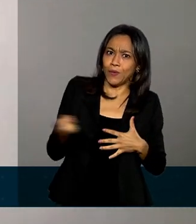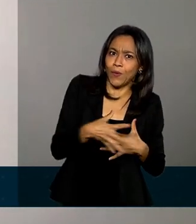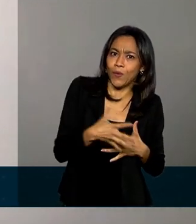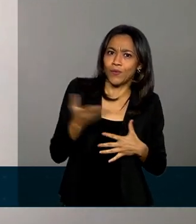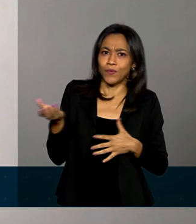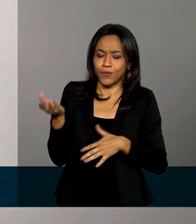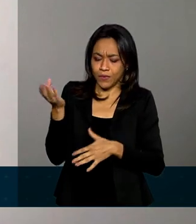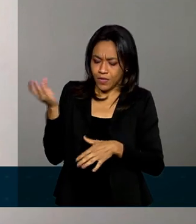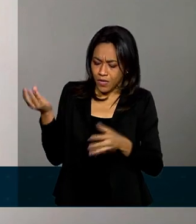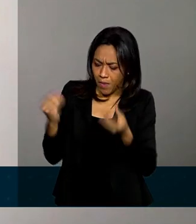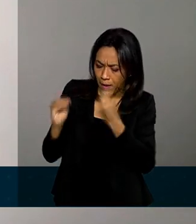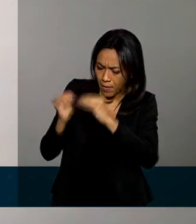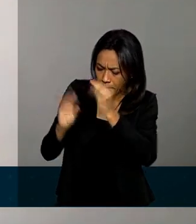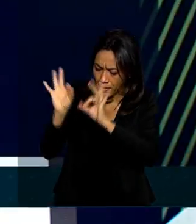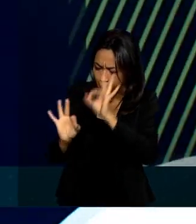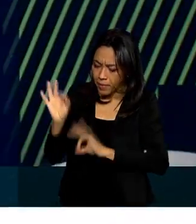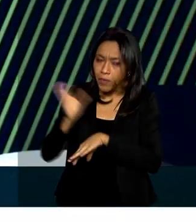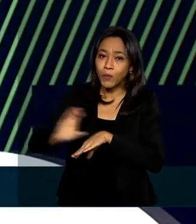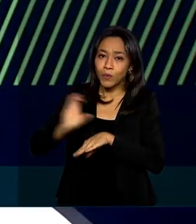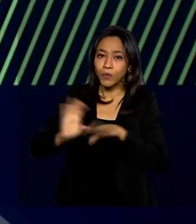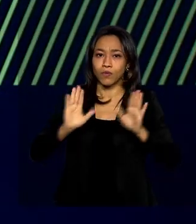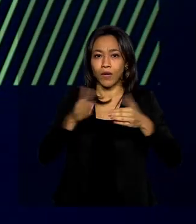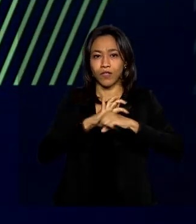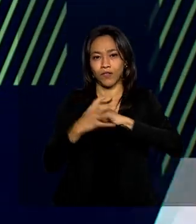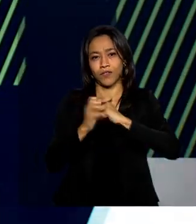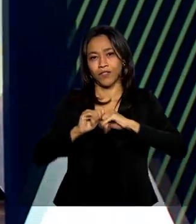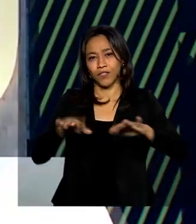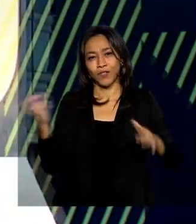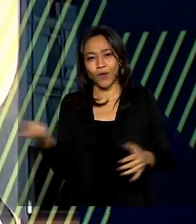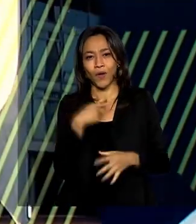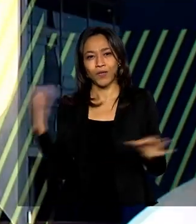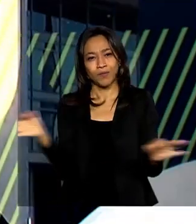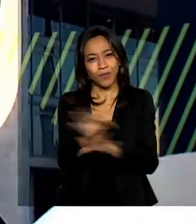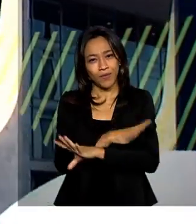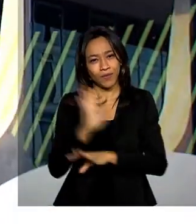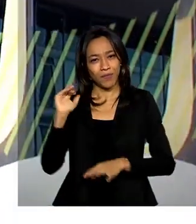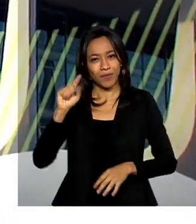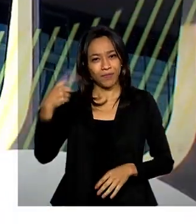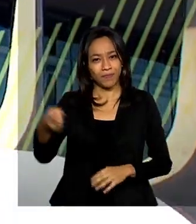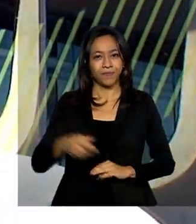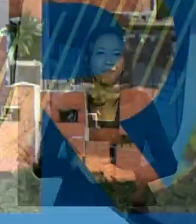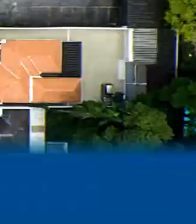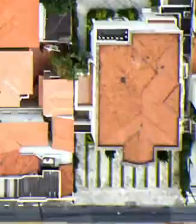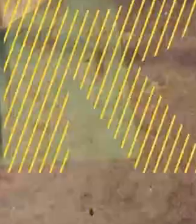curso voltado para a Covid. A gente fica por aqui. Até a próxima edição.